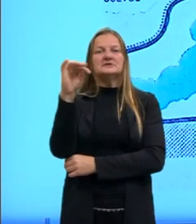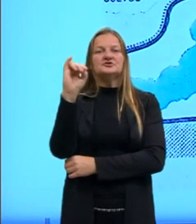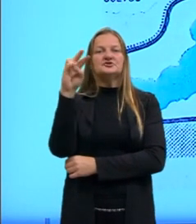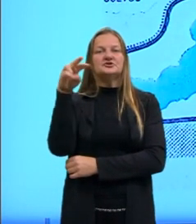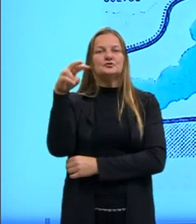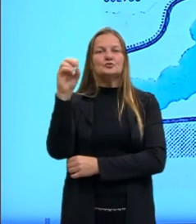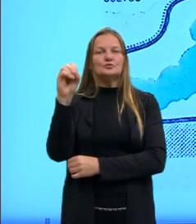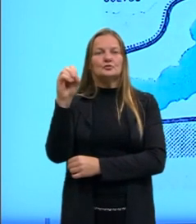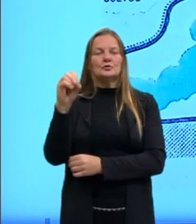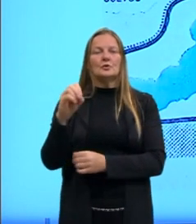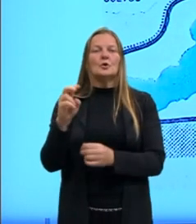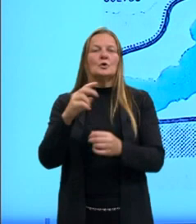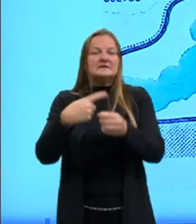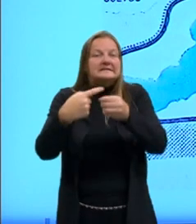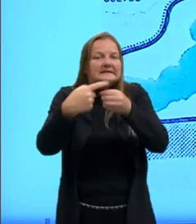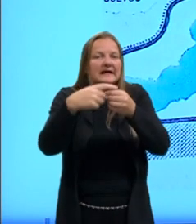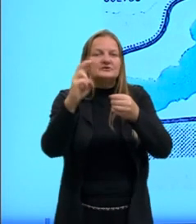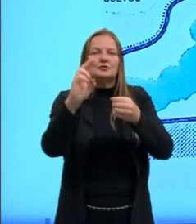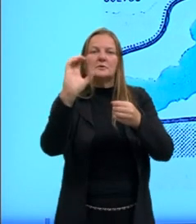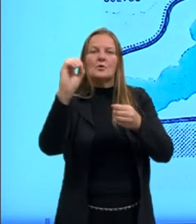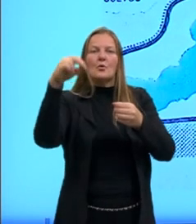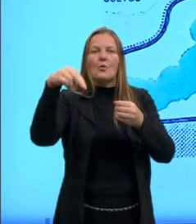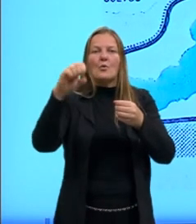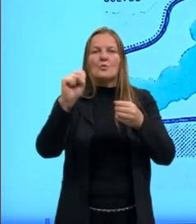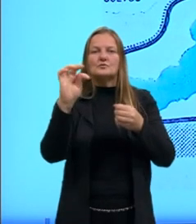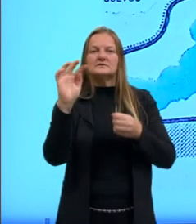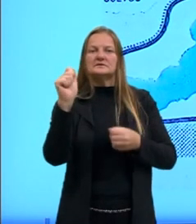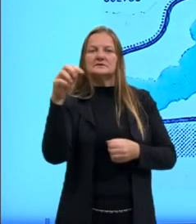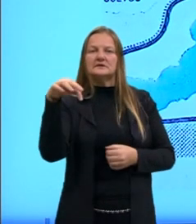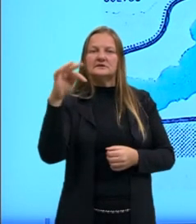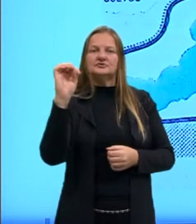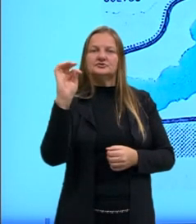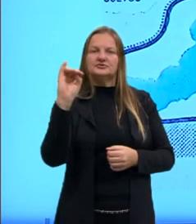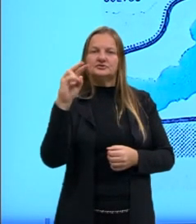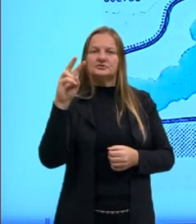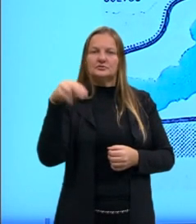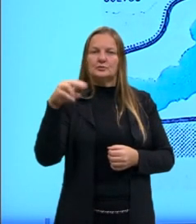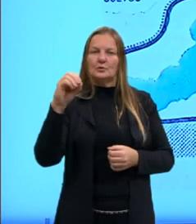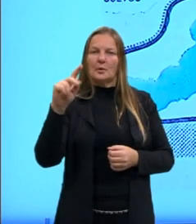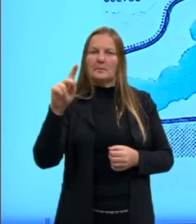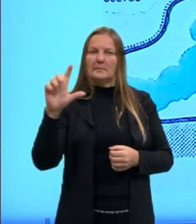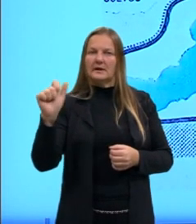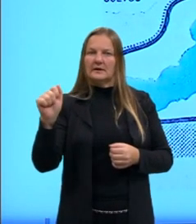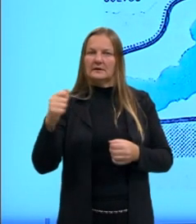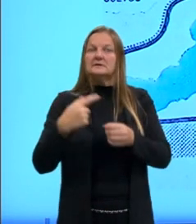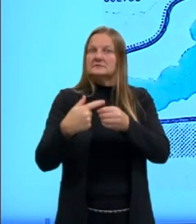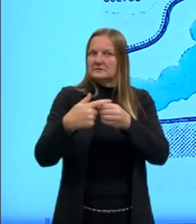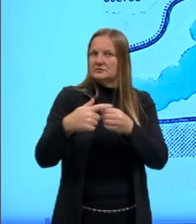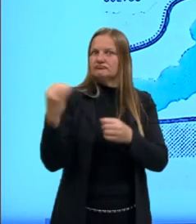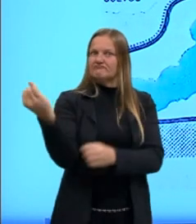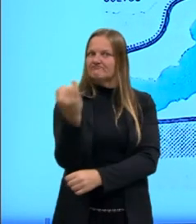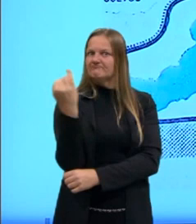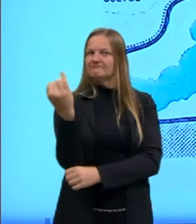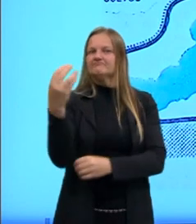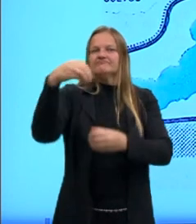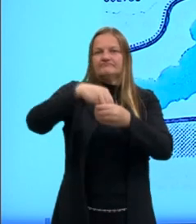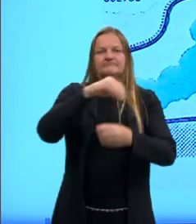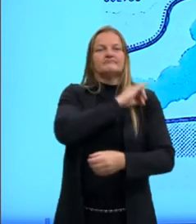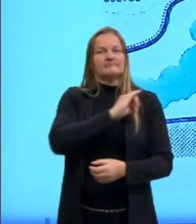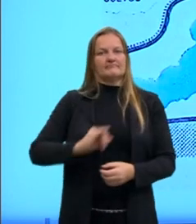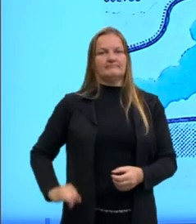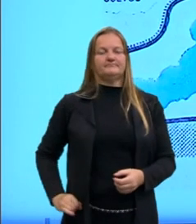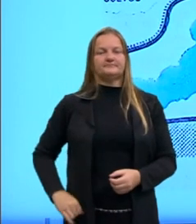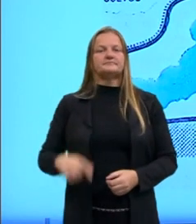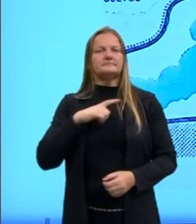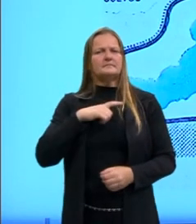Bizantino, que era Constantinopla. E o Império Bizantino, nesses mil anos, no início da Idade Média, ele tem um apogeu,